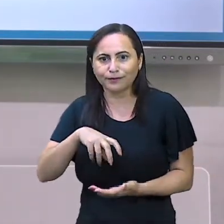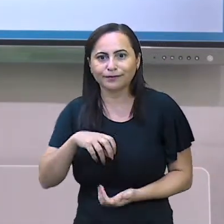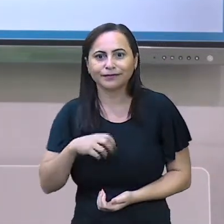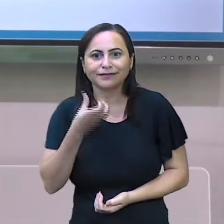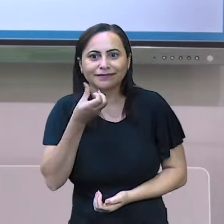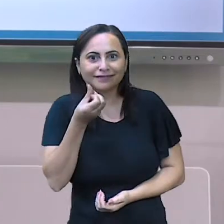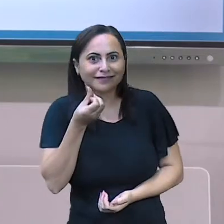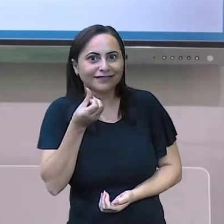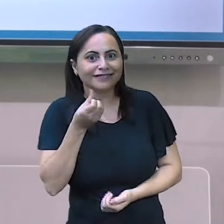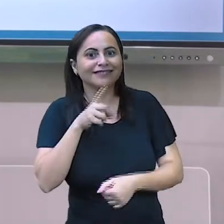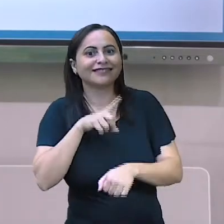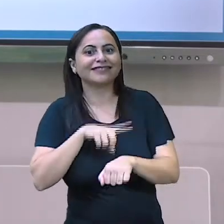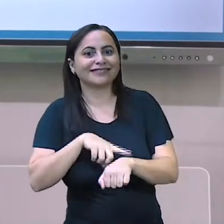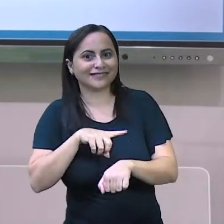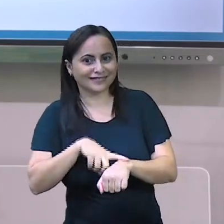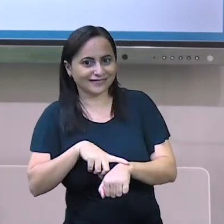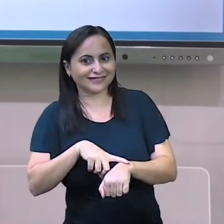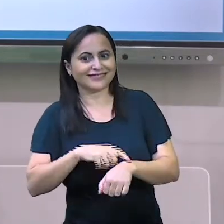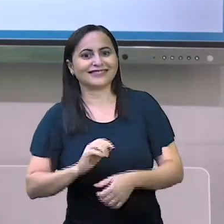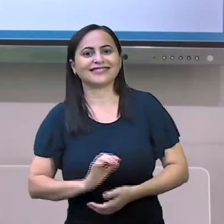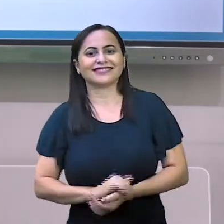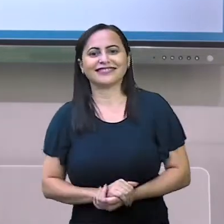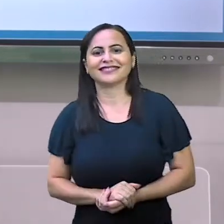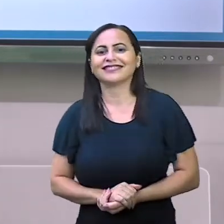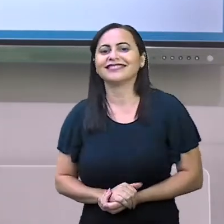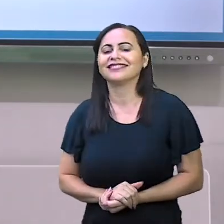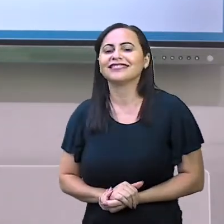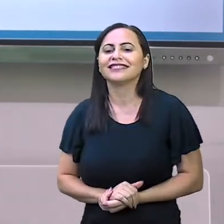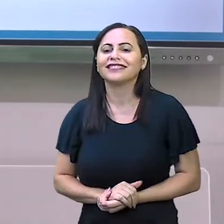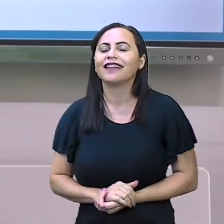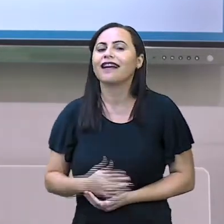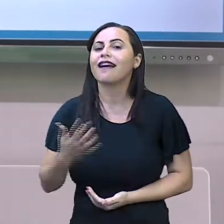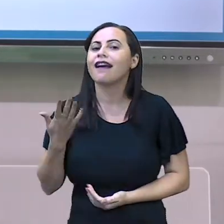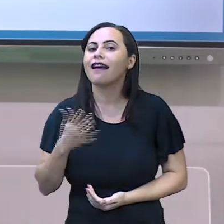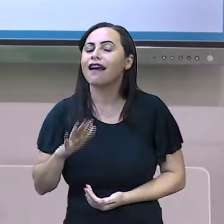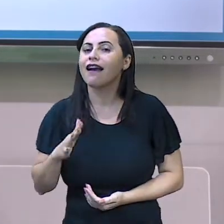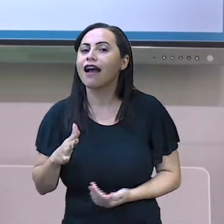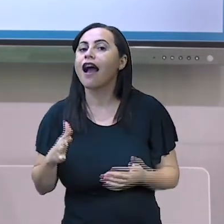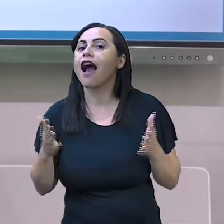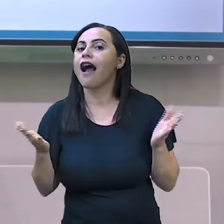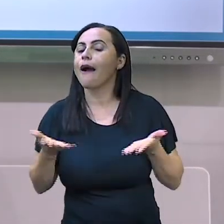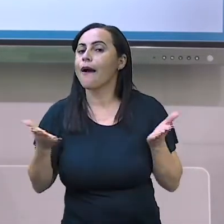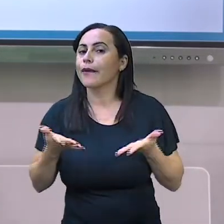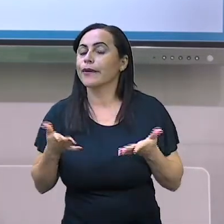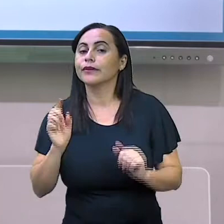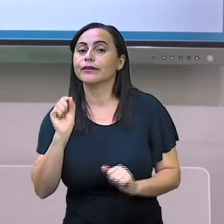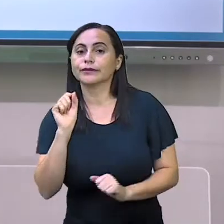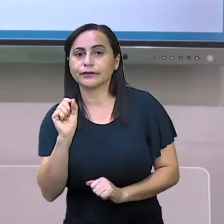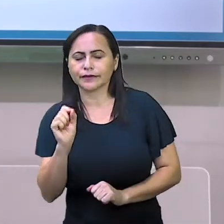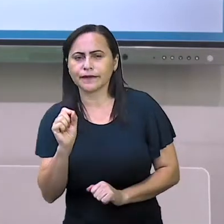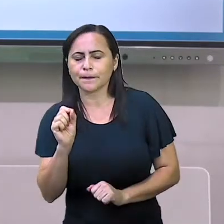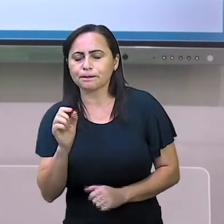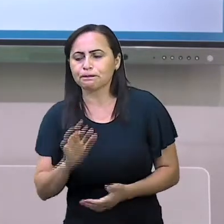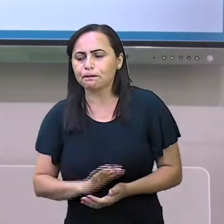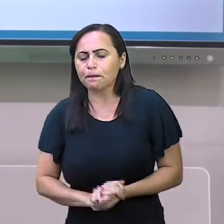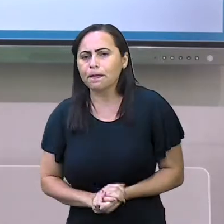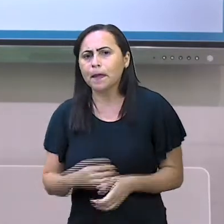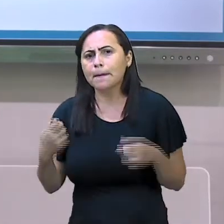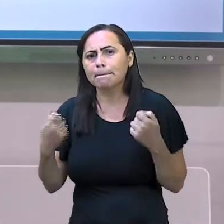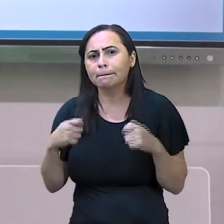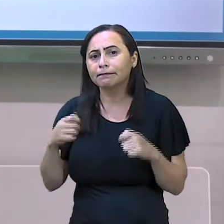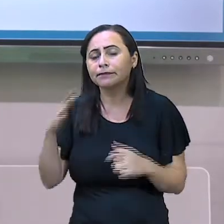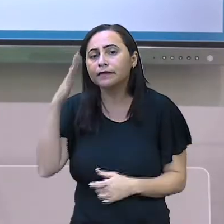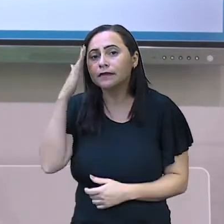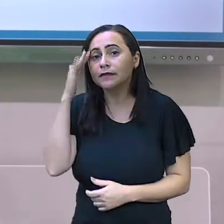horas. Sim, criançada. Agora, eu quero saber de você aí de casa, se